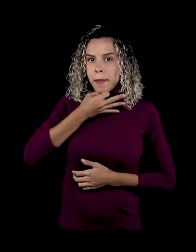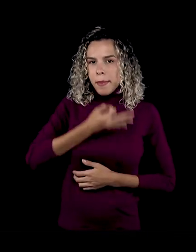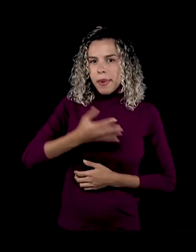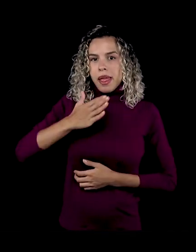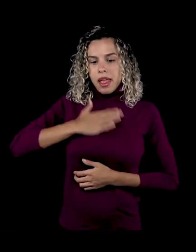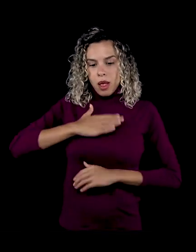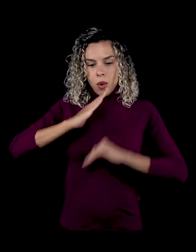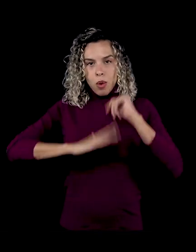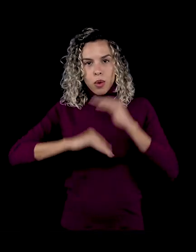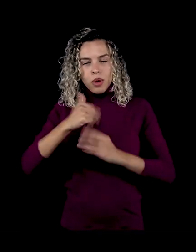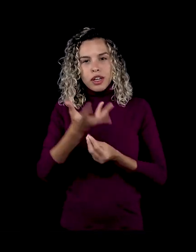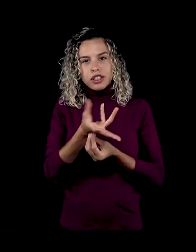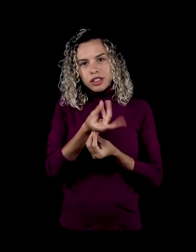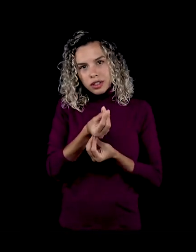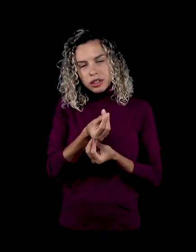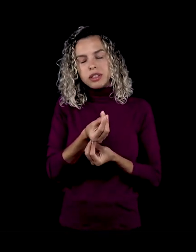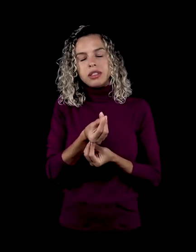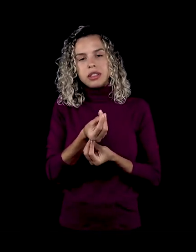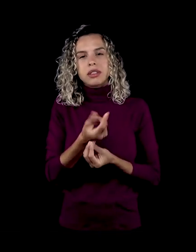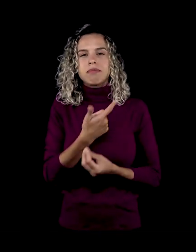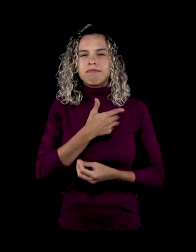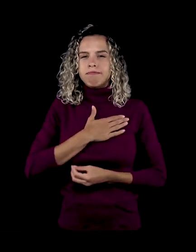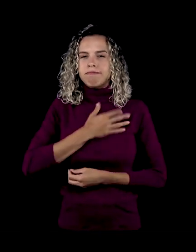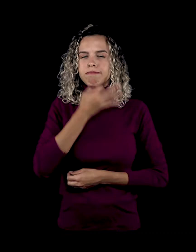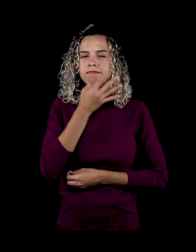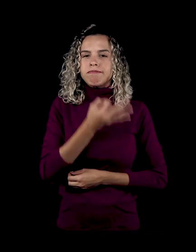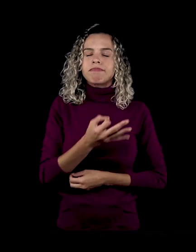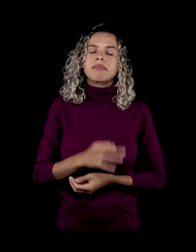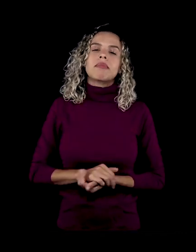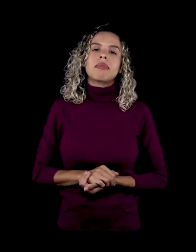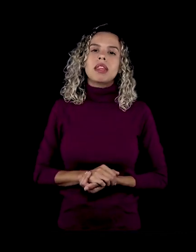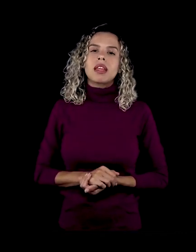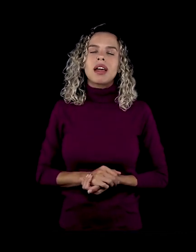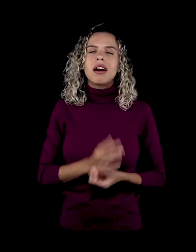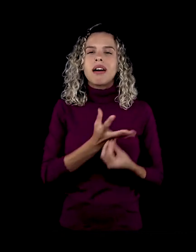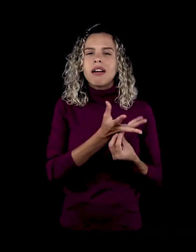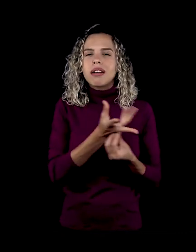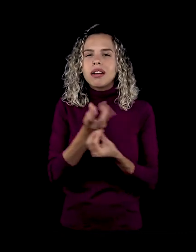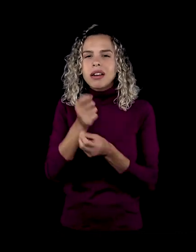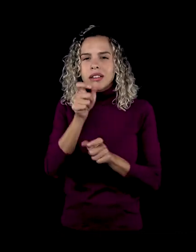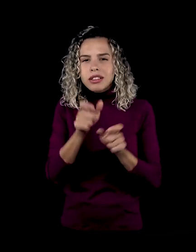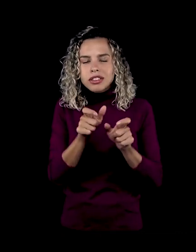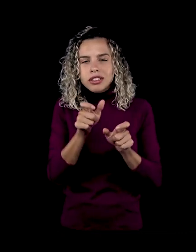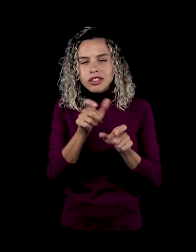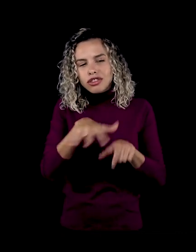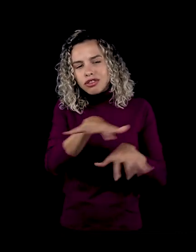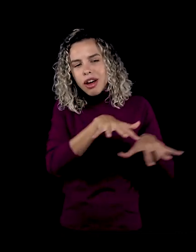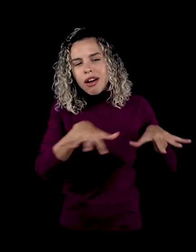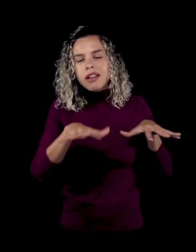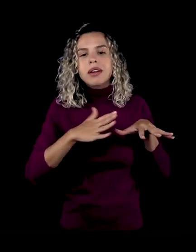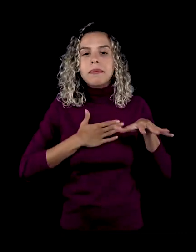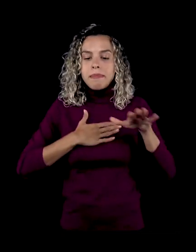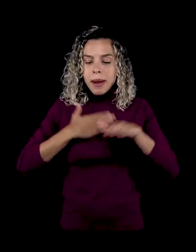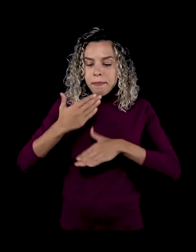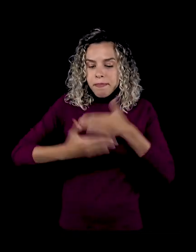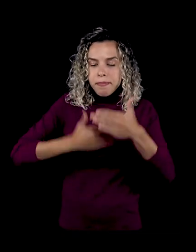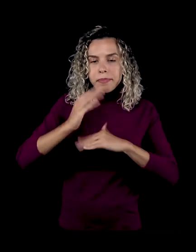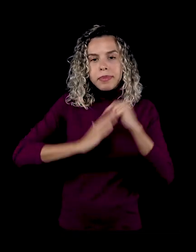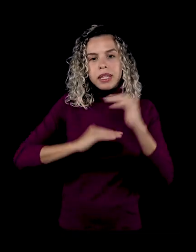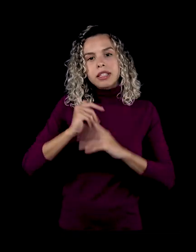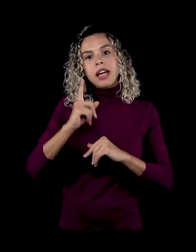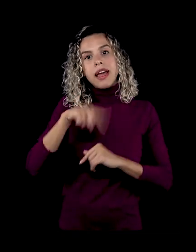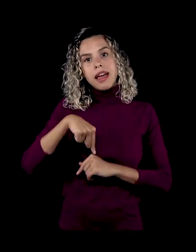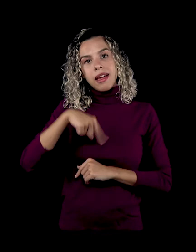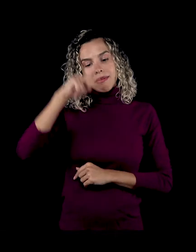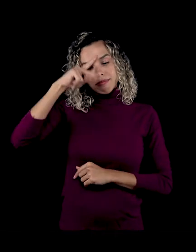da minha prática artística, eu acho que as artes são, a minha prática artística é um processo de auto